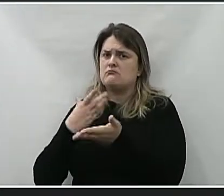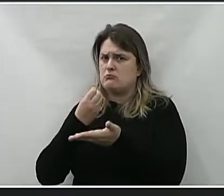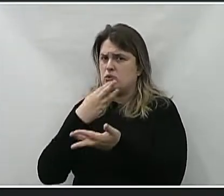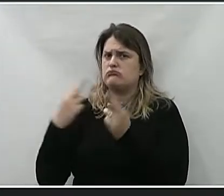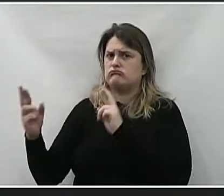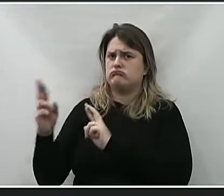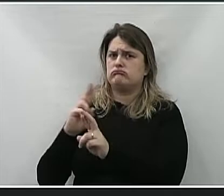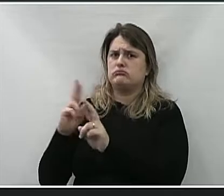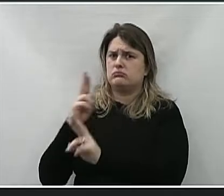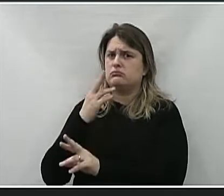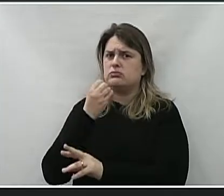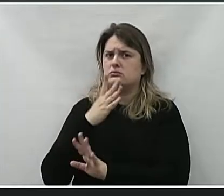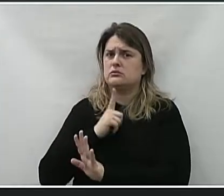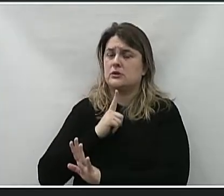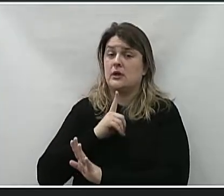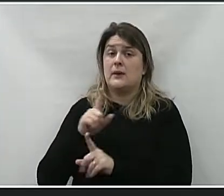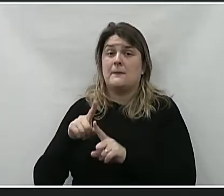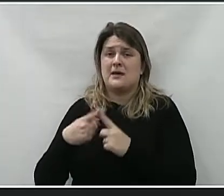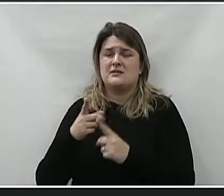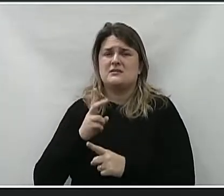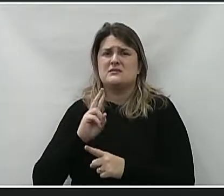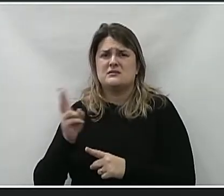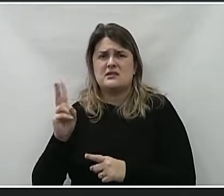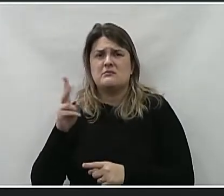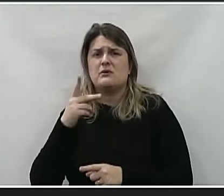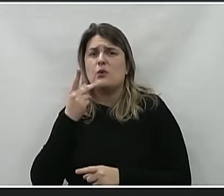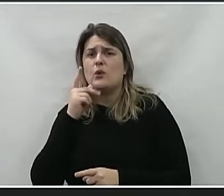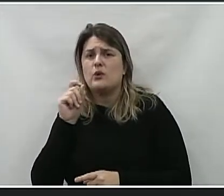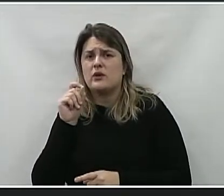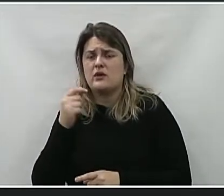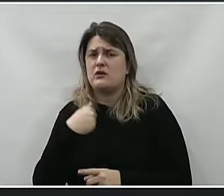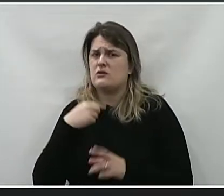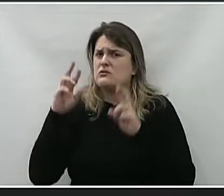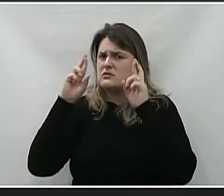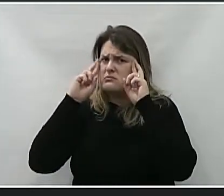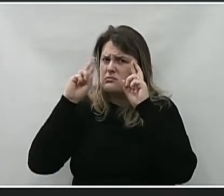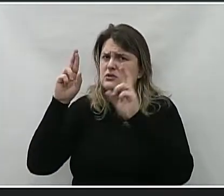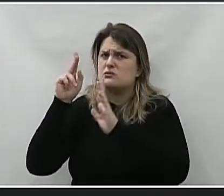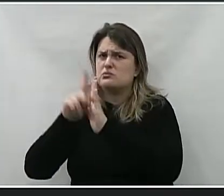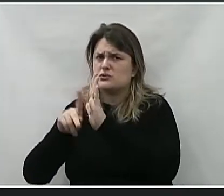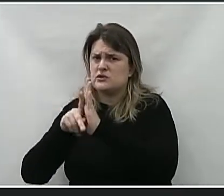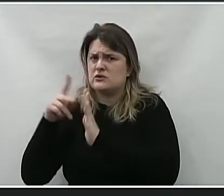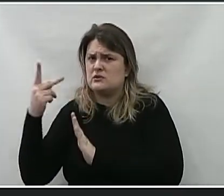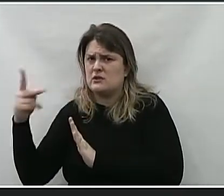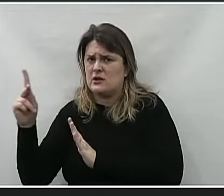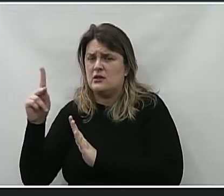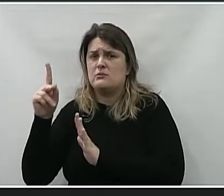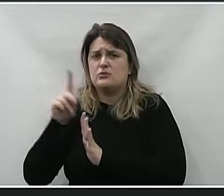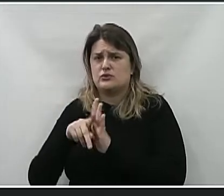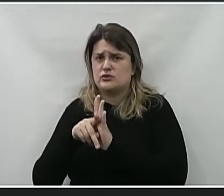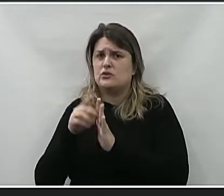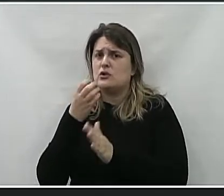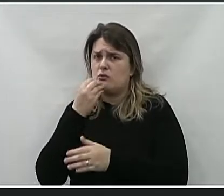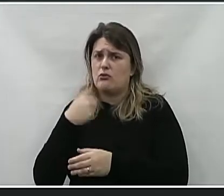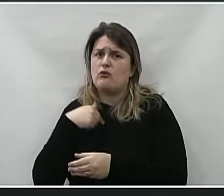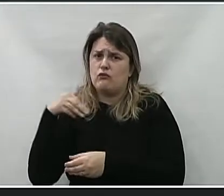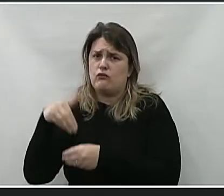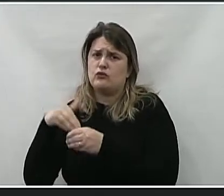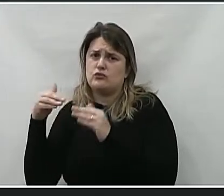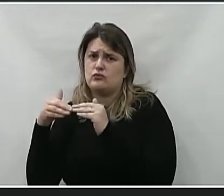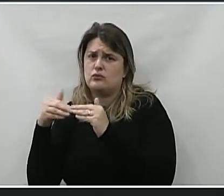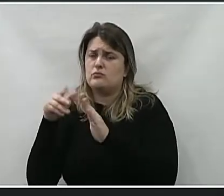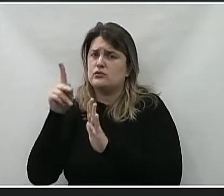relacionamento e a gente sempre deixou claro assim, eu vou respeitar os projetos dela, projetos bons eu vou votar a favor,